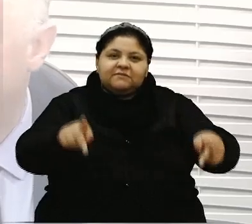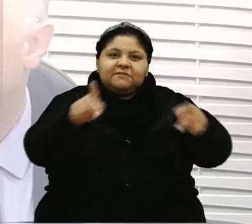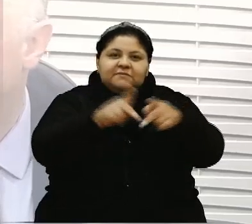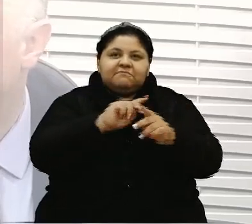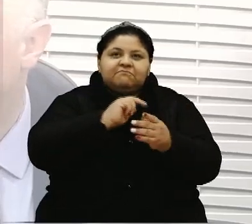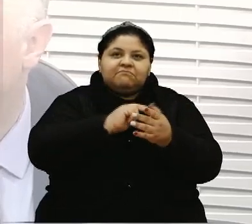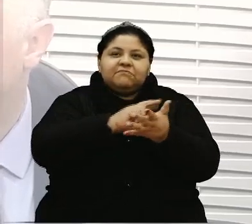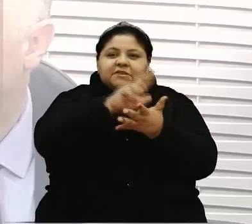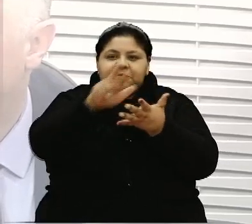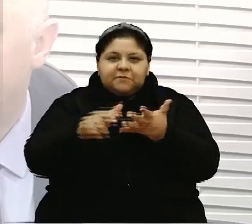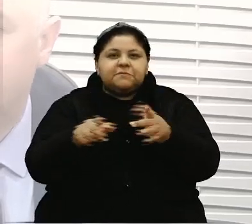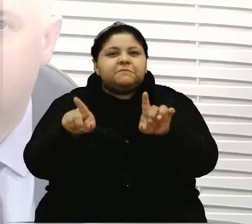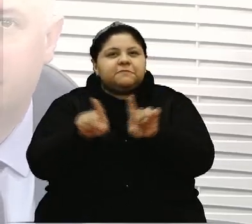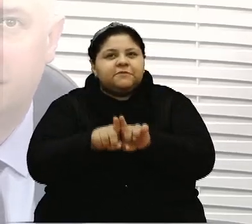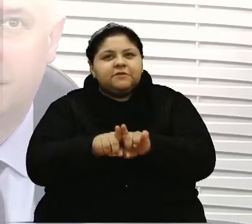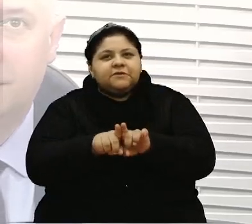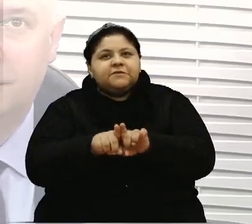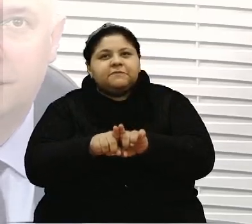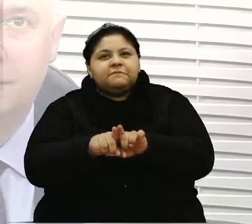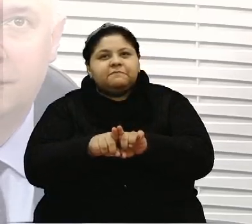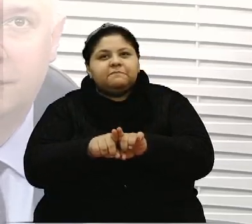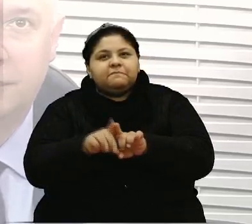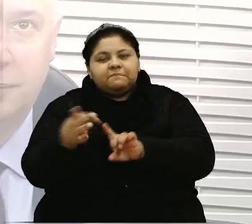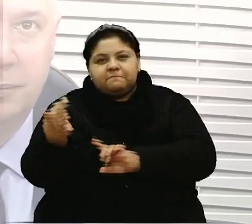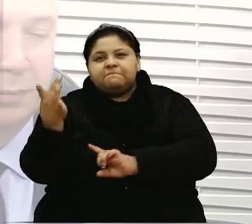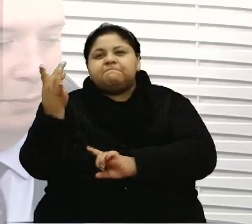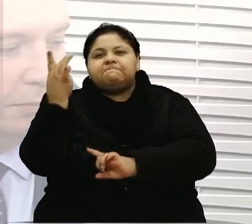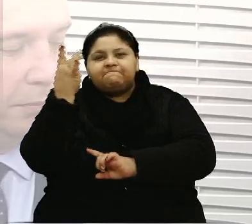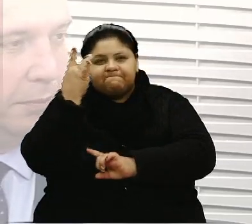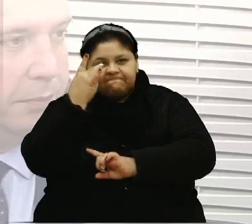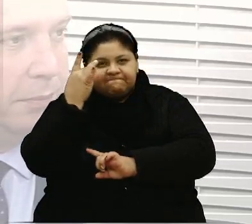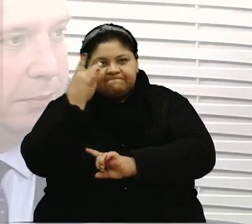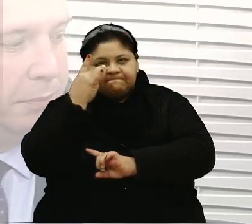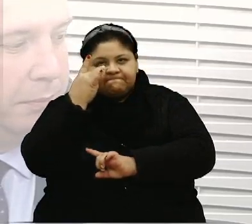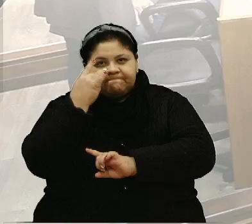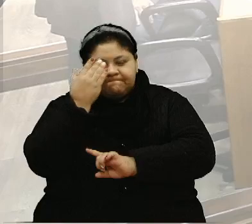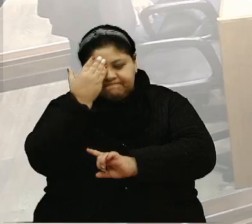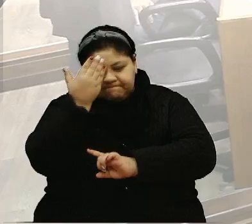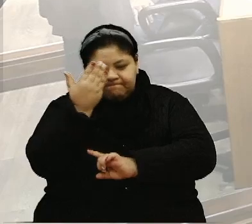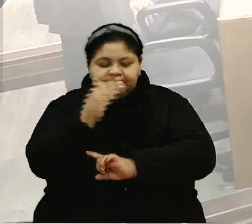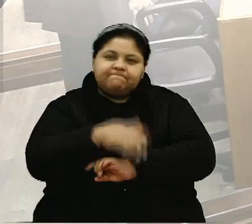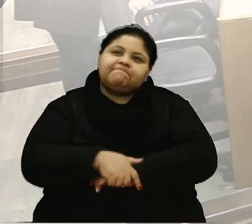aos demais aí que estão nos presenteando com a vossa visita. Muito obrigado.